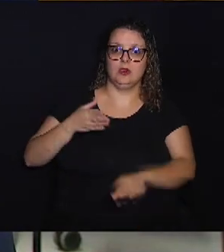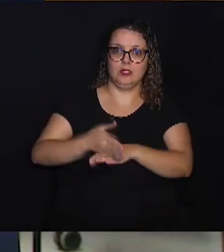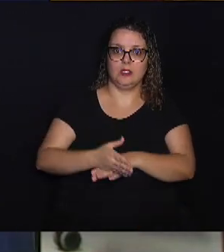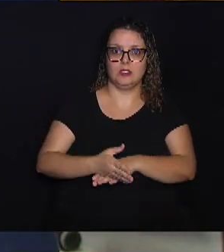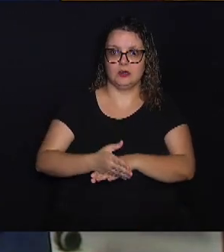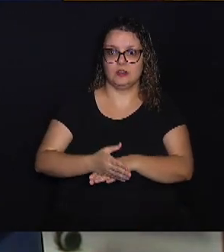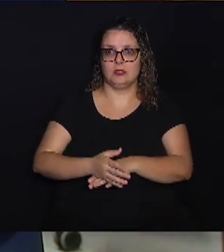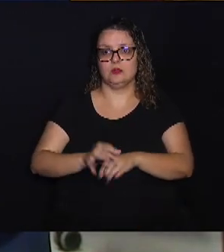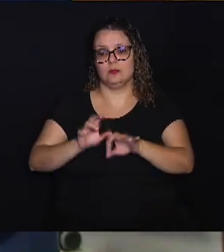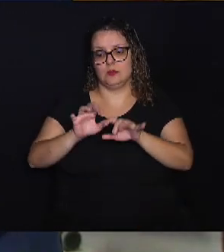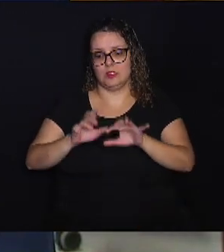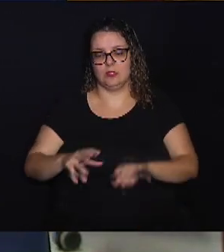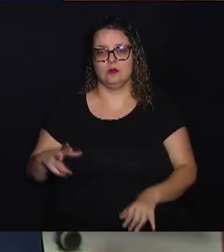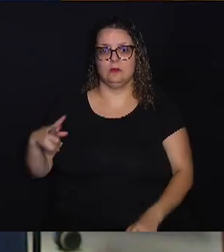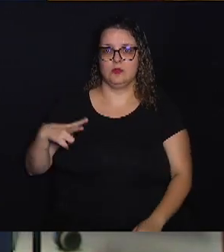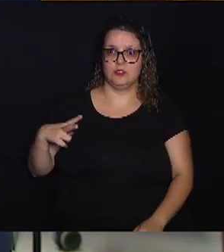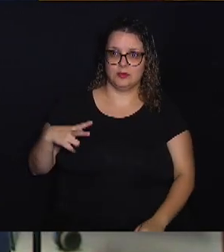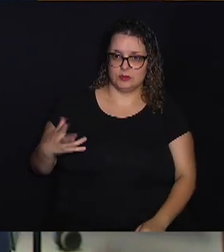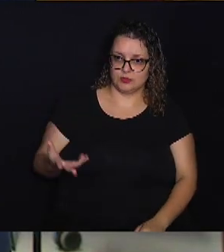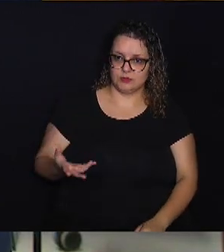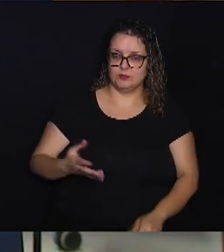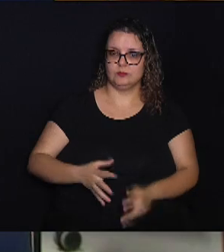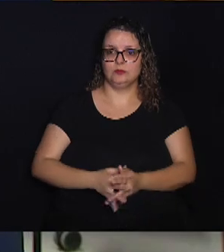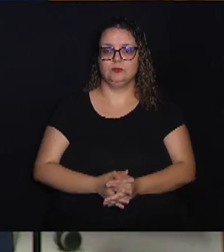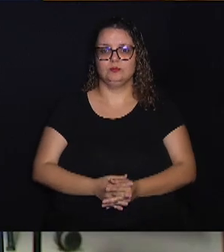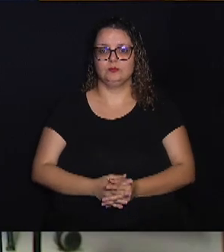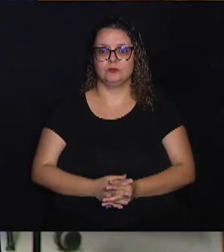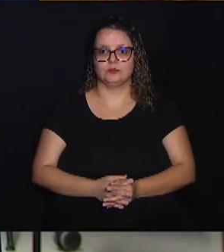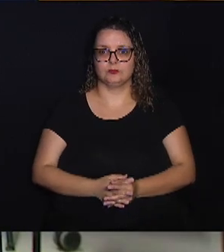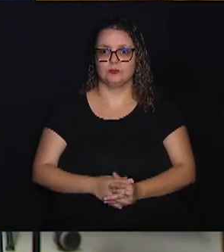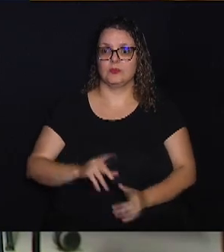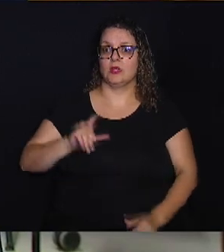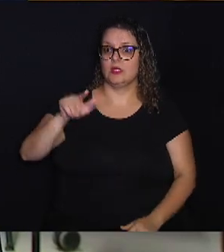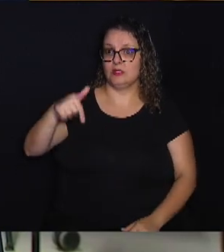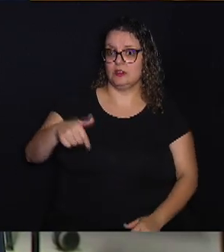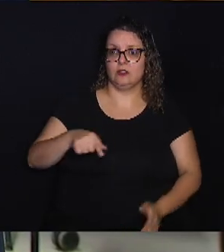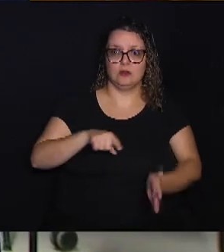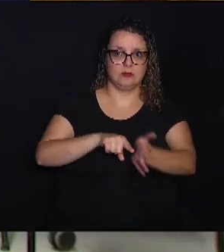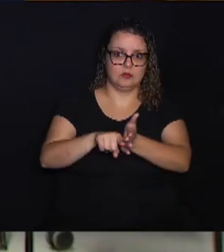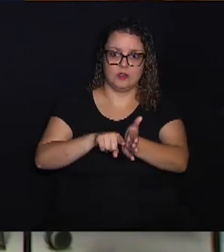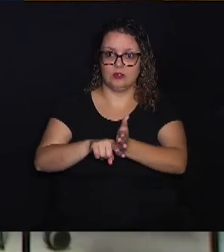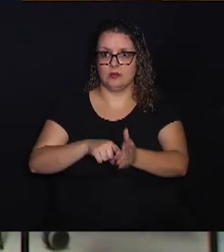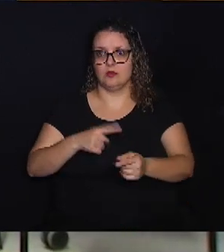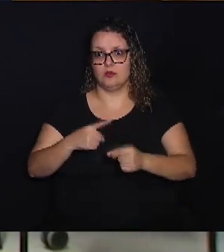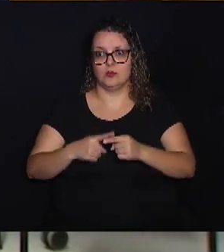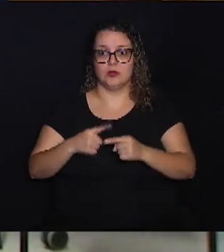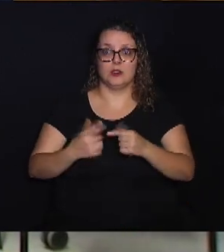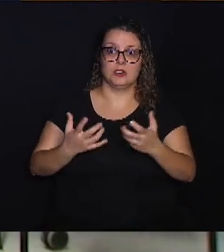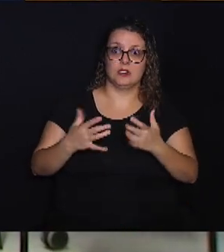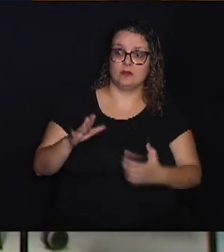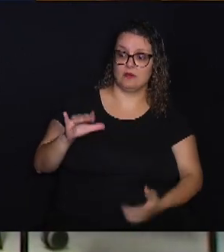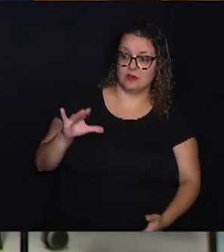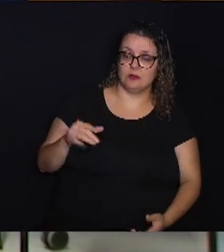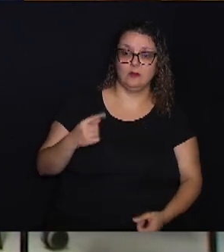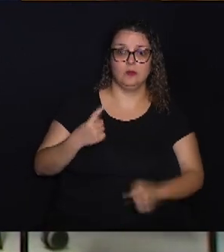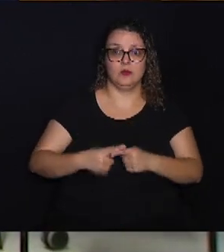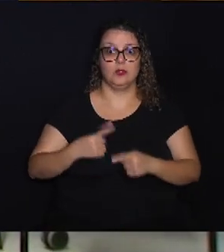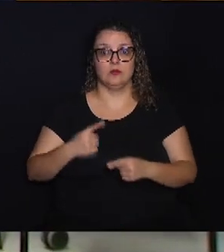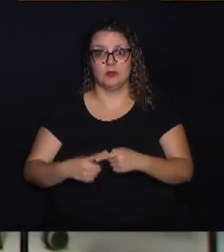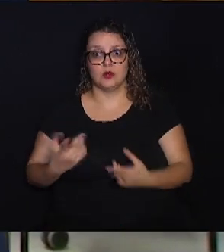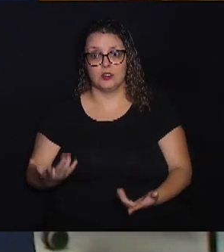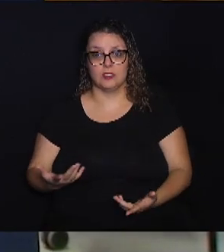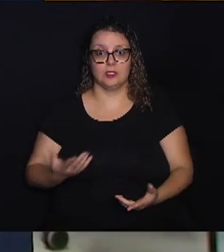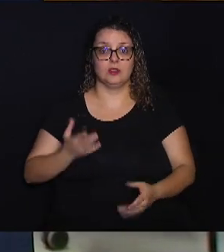ele coloca os dados pessoais, né? Depois tem uma perguntinha aí, por que ele quer fazer ciência, por que, de onde ele